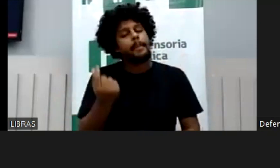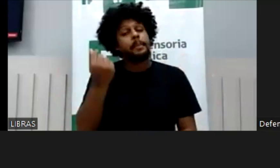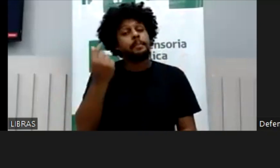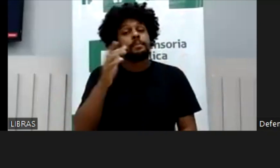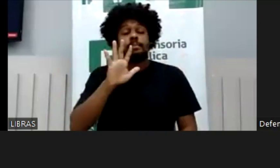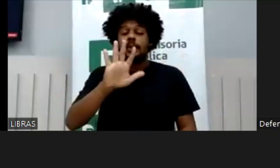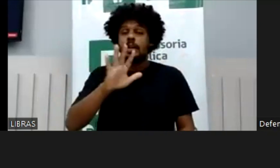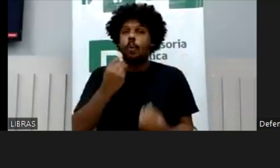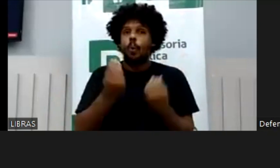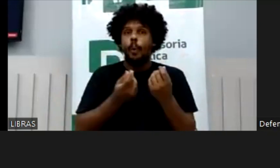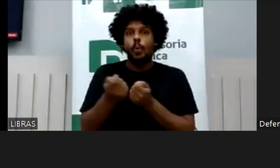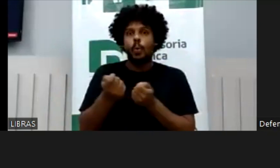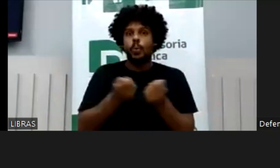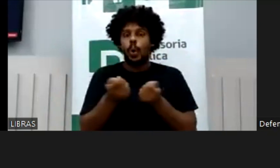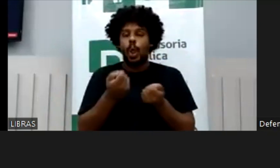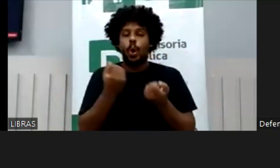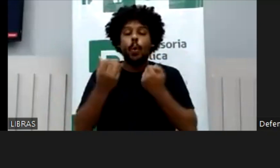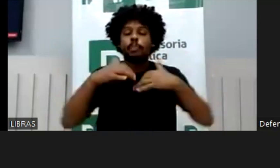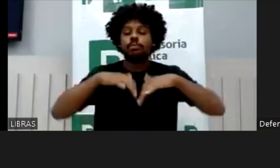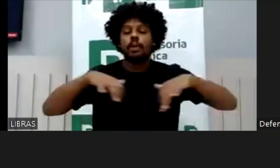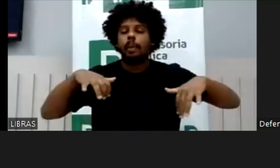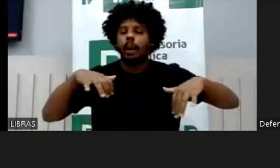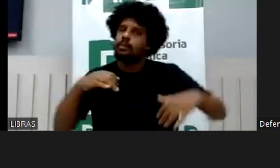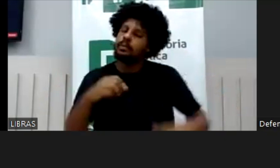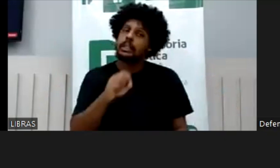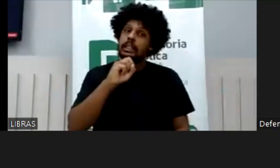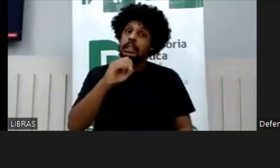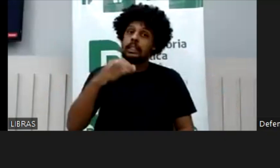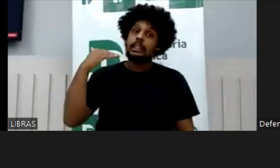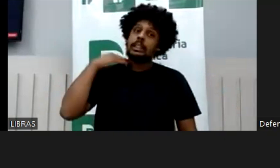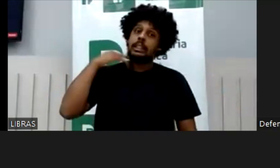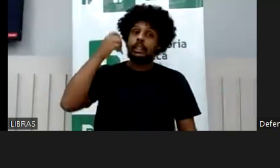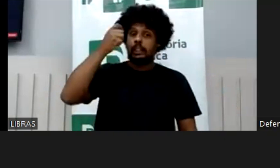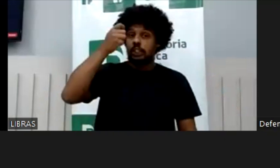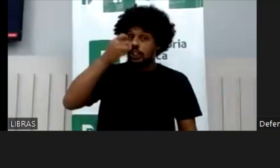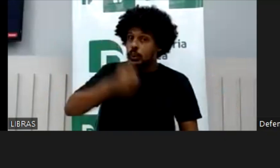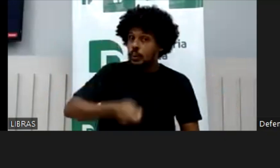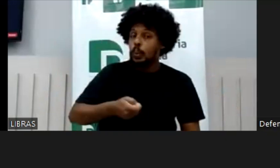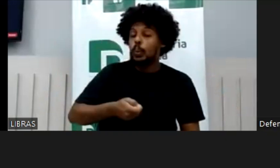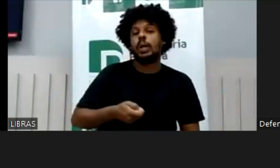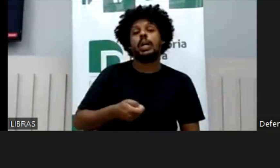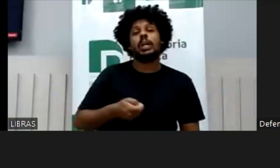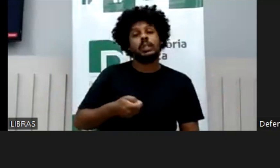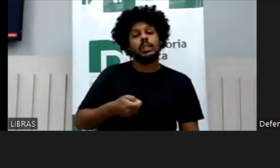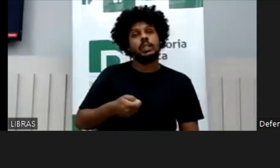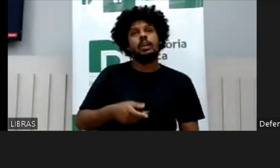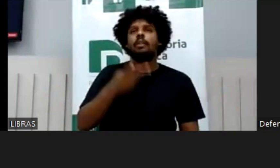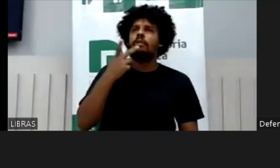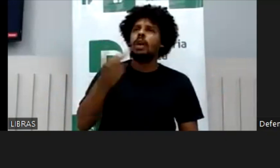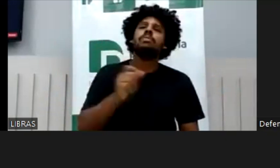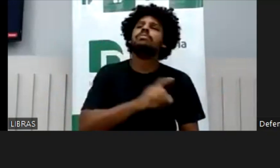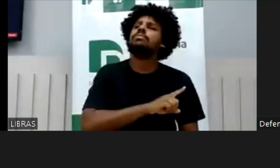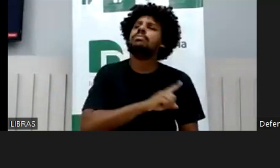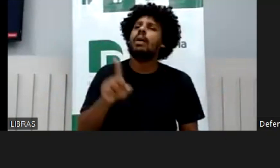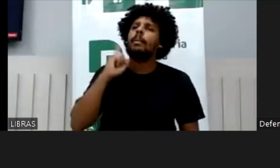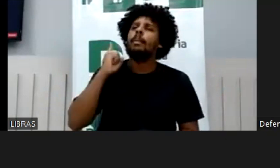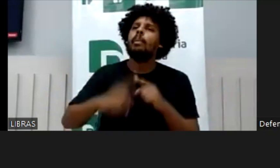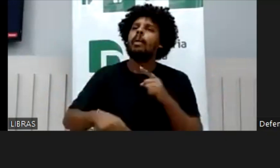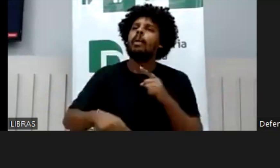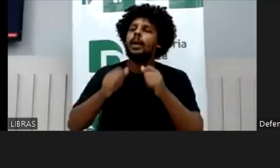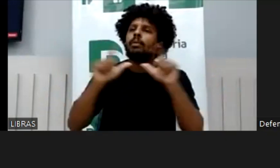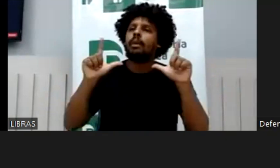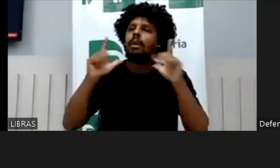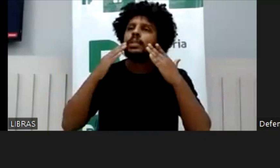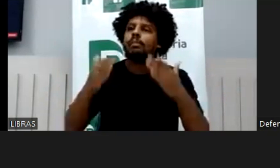que se faz? Talvez um juiz, ou uma juíza, ponta firme, fazer como essa de São Paulo fez, não vai expor, pronto, agora,